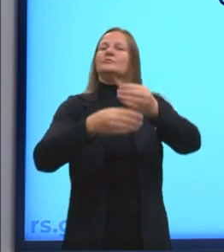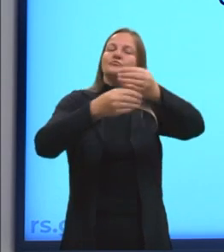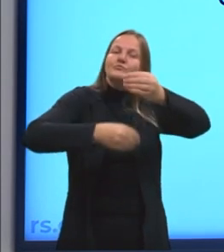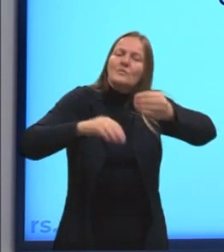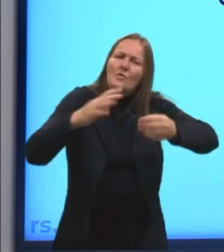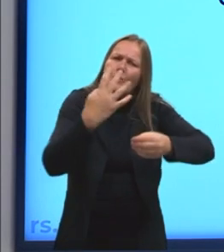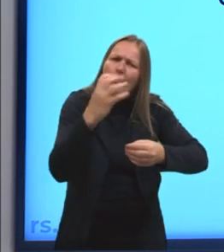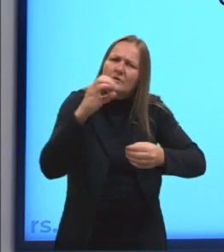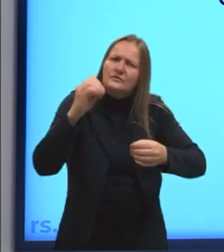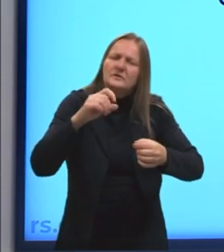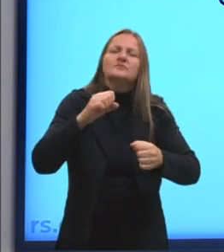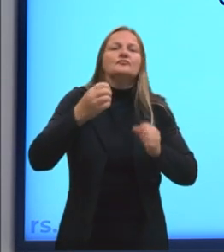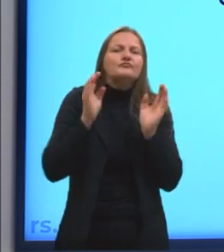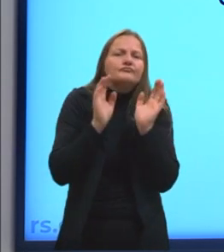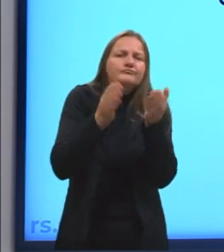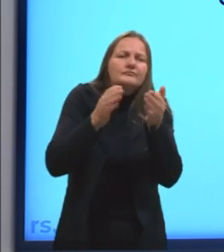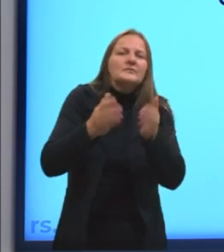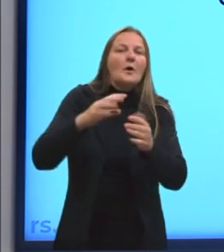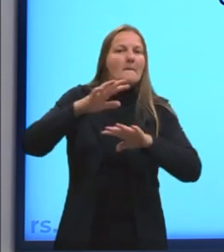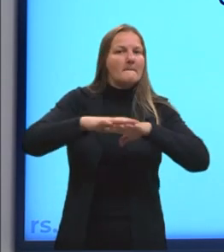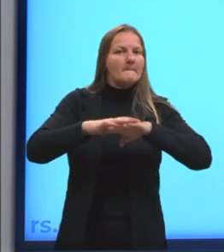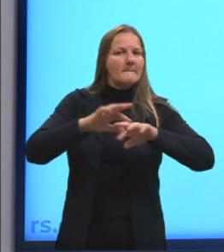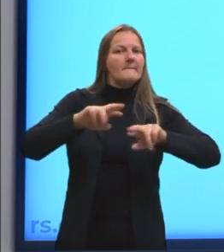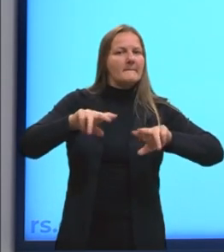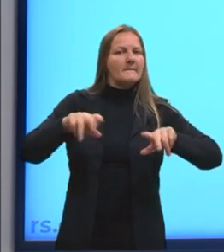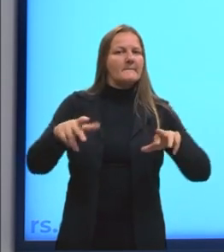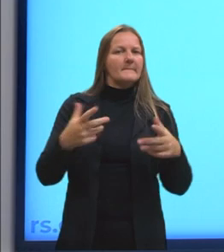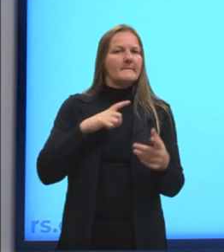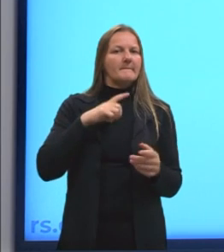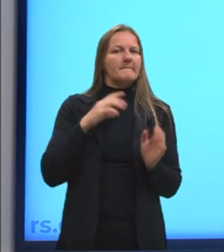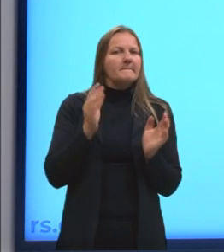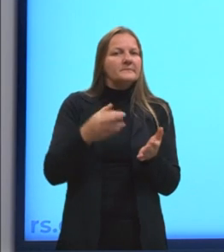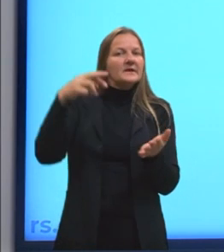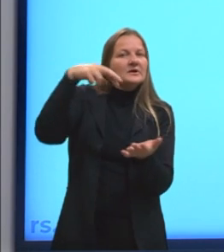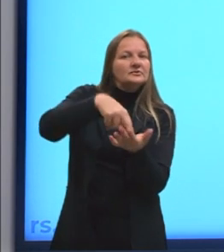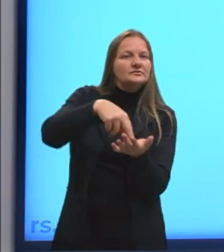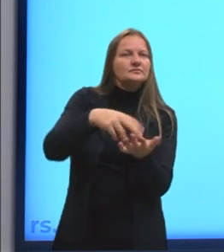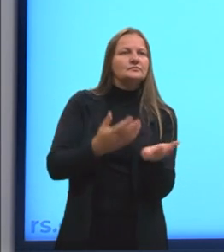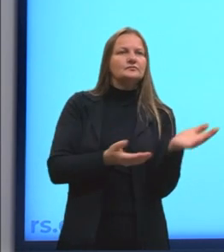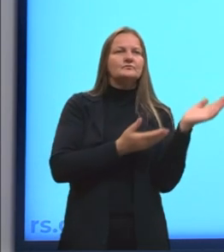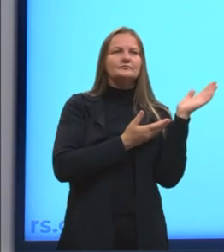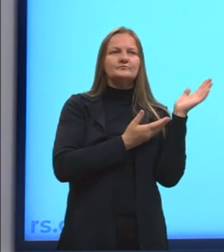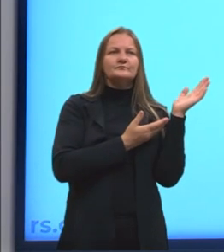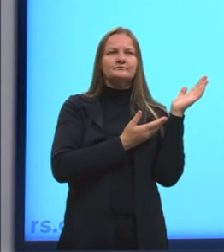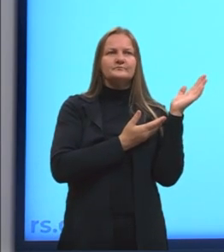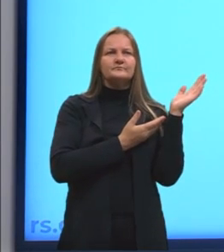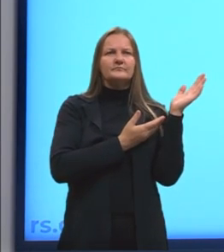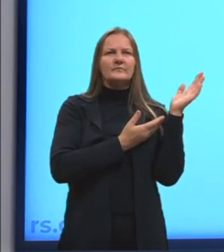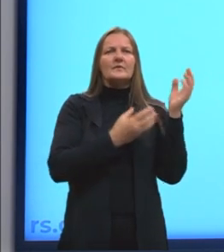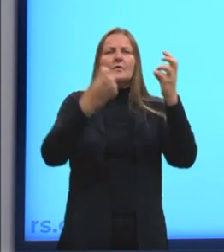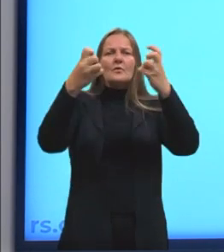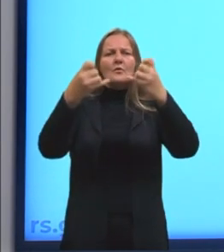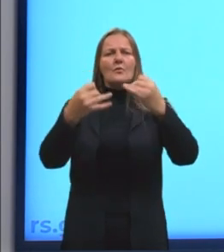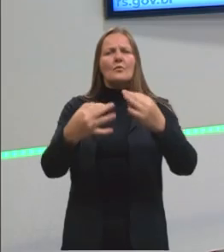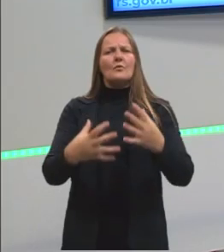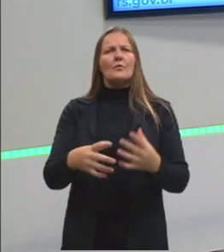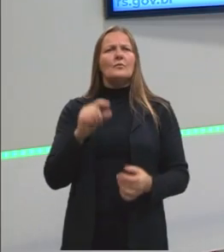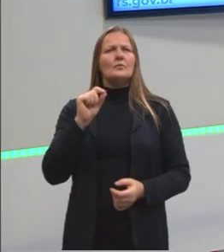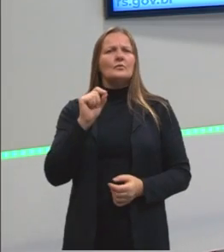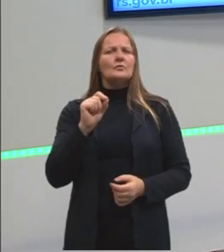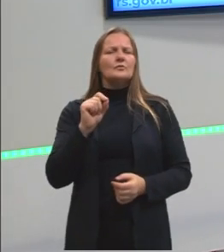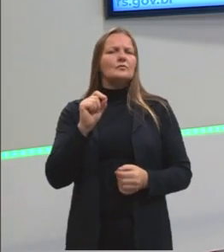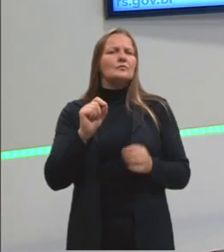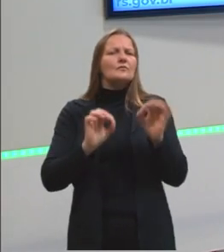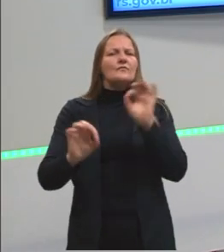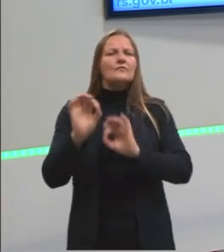eram totalmente voltadas à matemática. Eu quero mostrar, então, para vocês e falar um pouquinho sobre o que era,